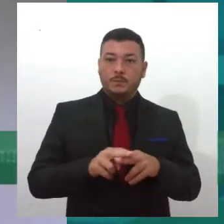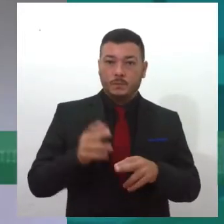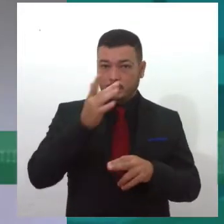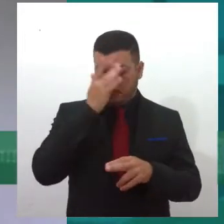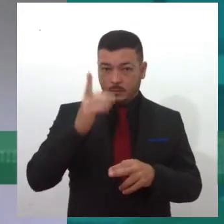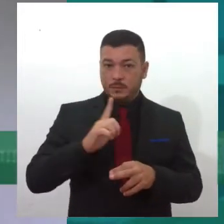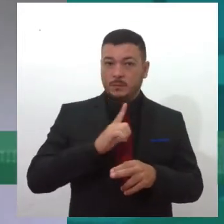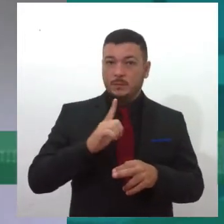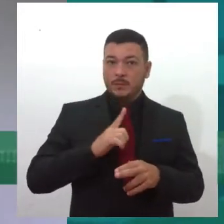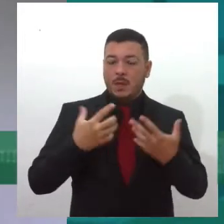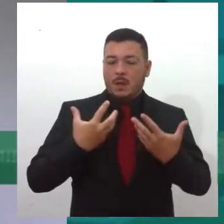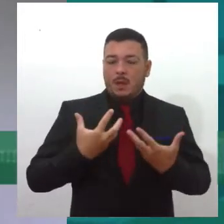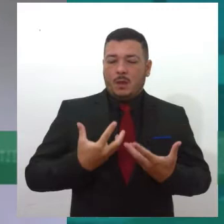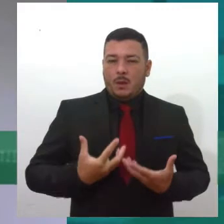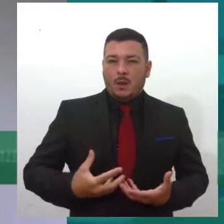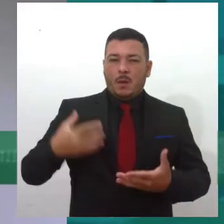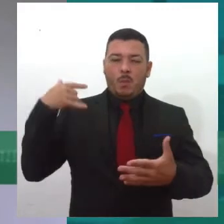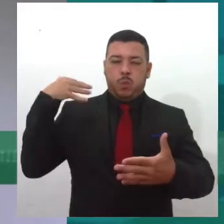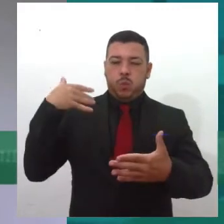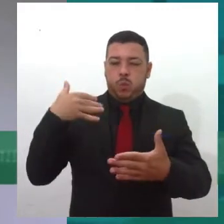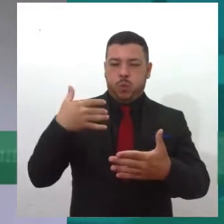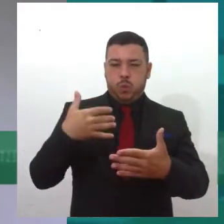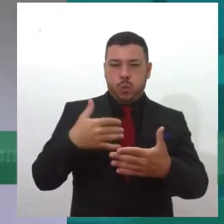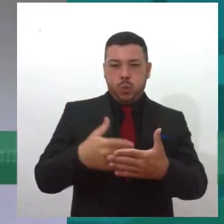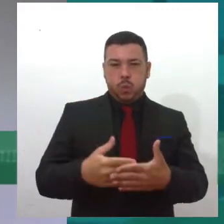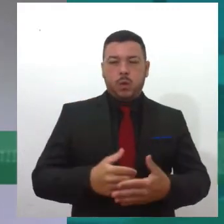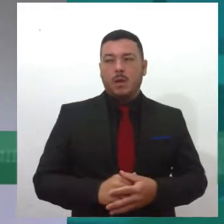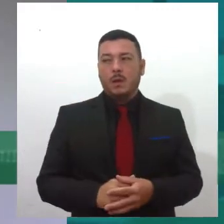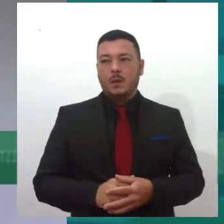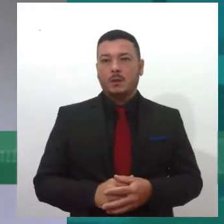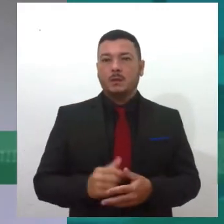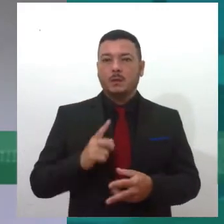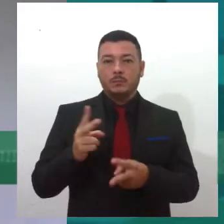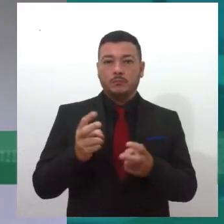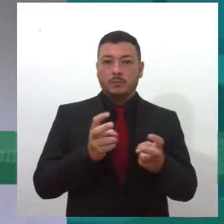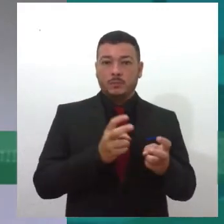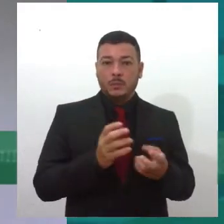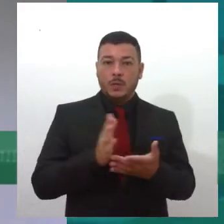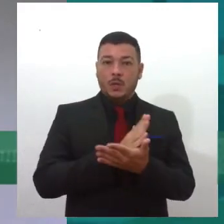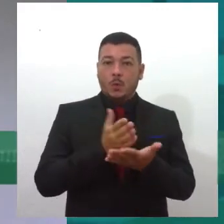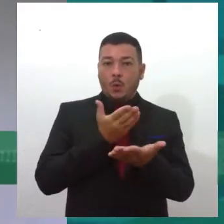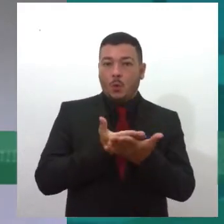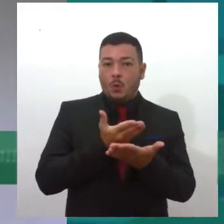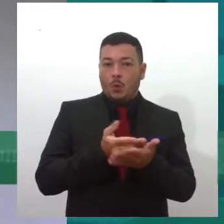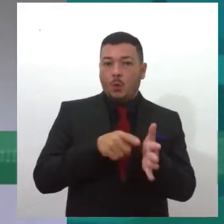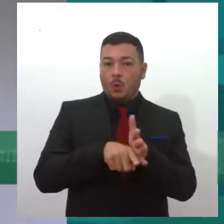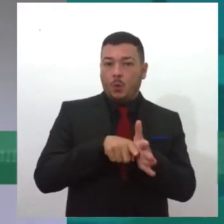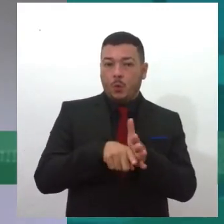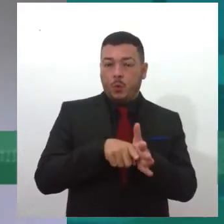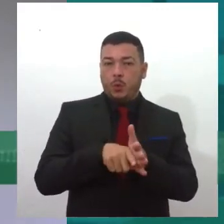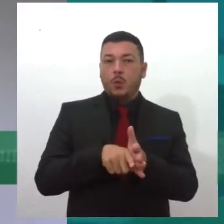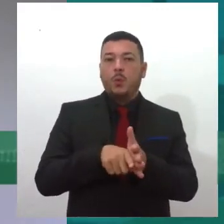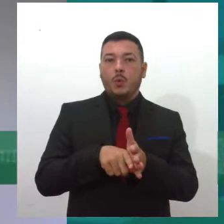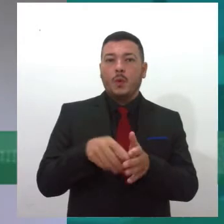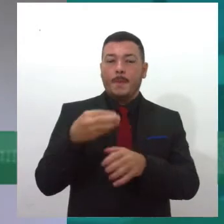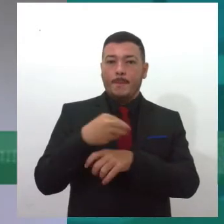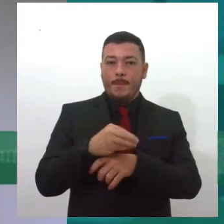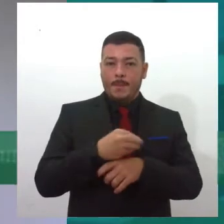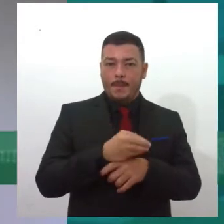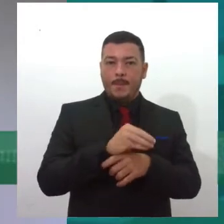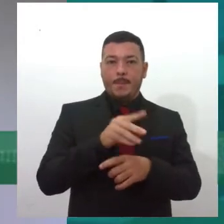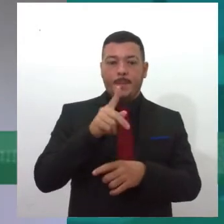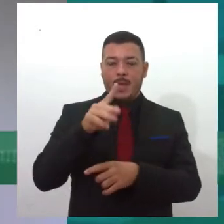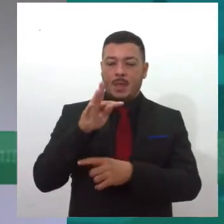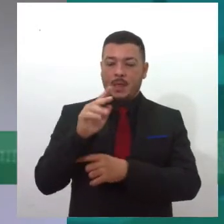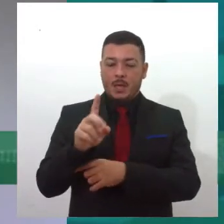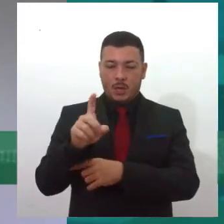processo de desgaste de muito tempo, né, e a gente tem alguns estudos aí, né, por exemplo, uns dados da BTX, que fala que a pessoa